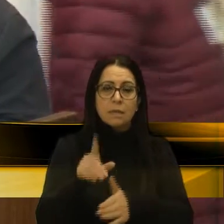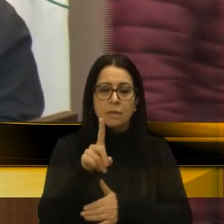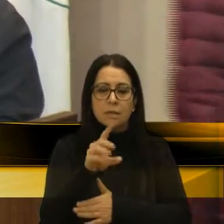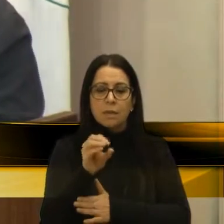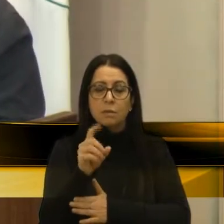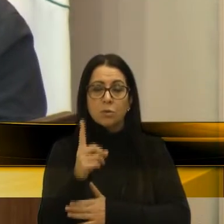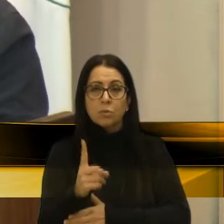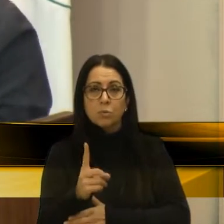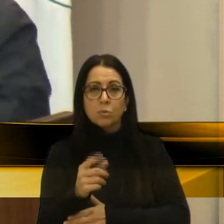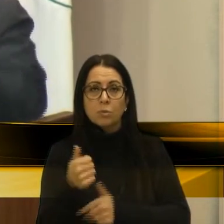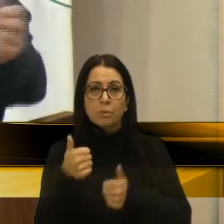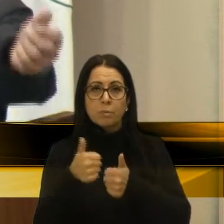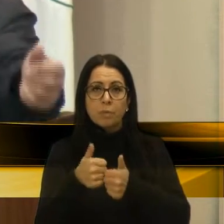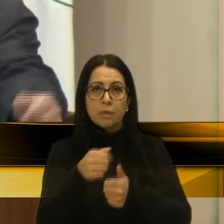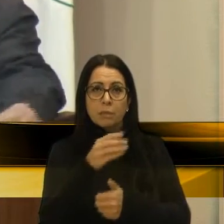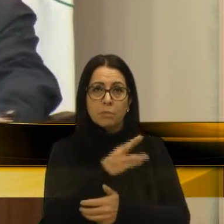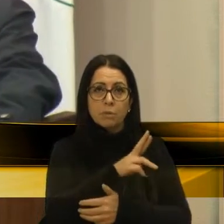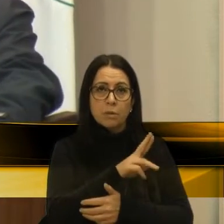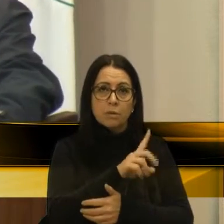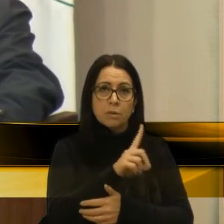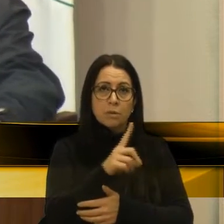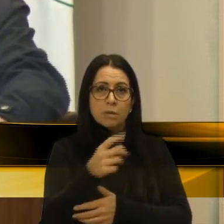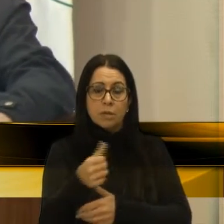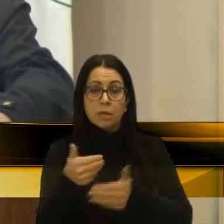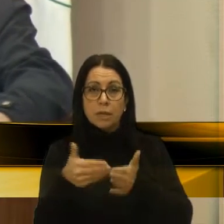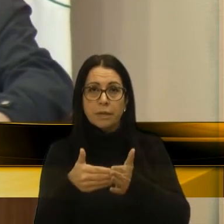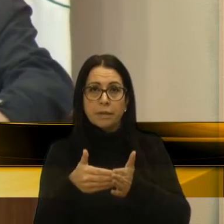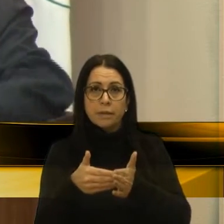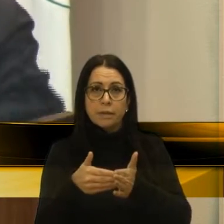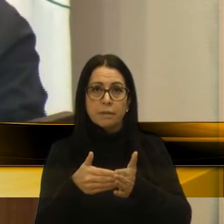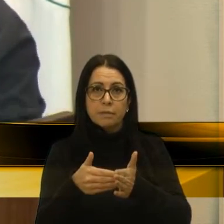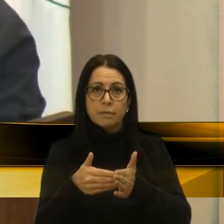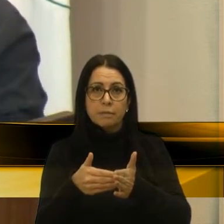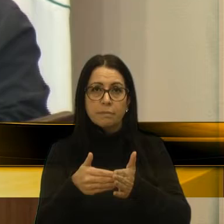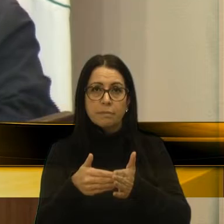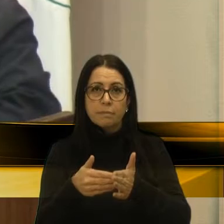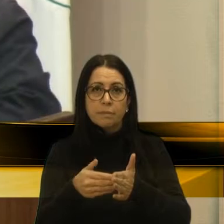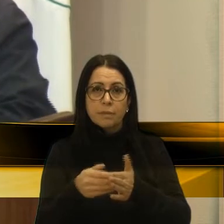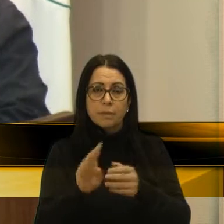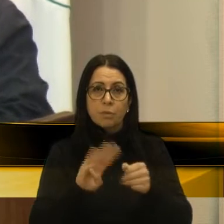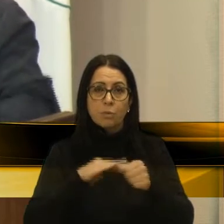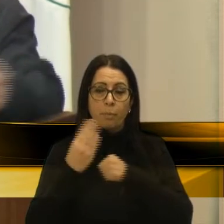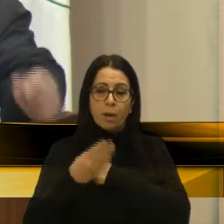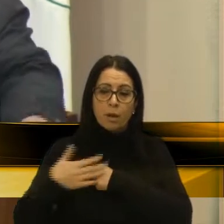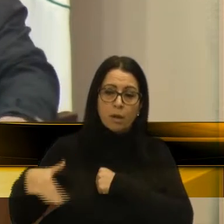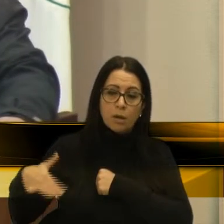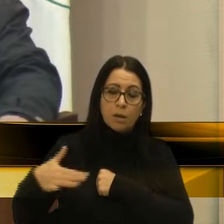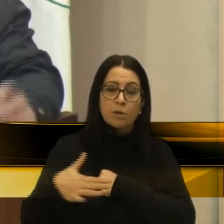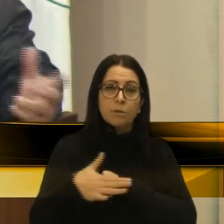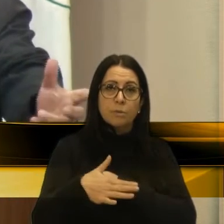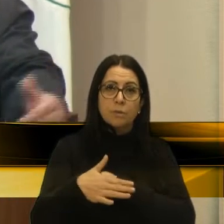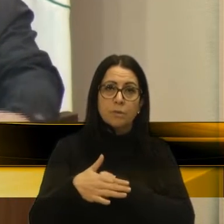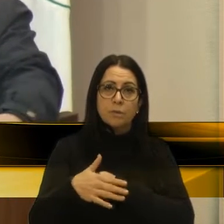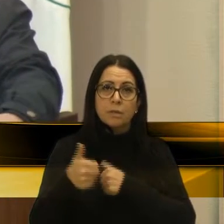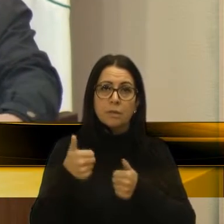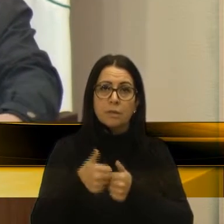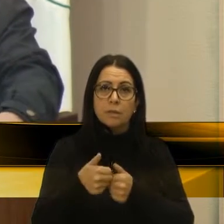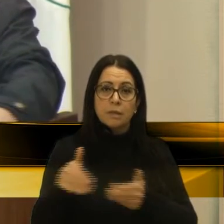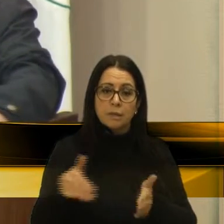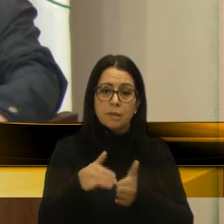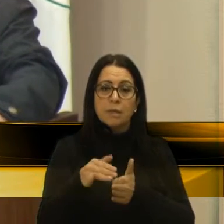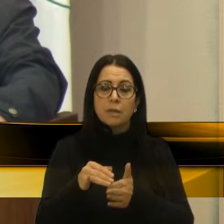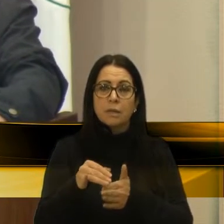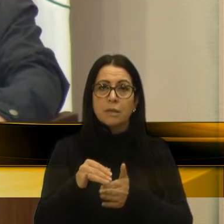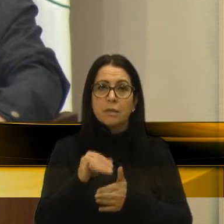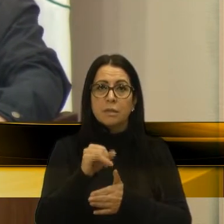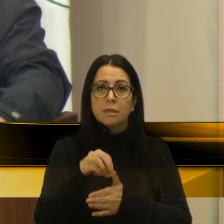então, que liga a BSN6 até Galópolis, de Galópolis até a Estrada do Imigrante, até